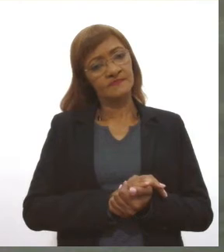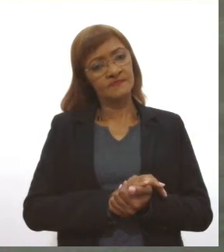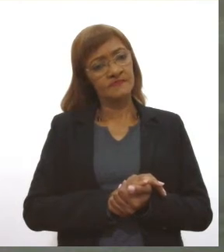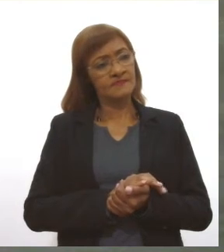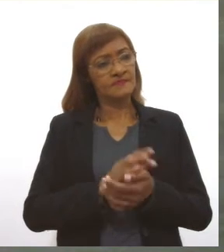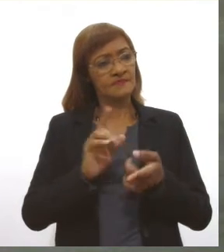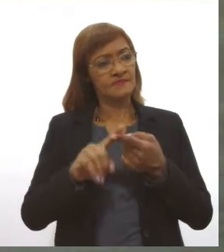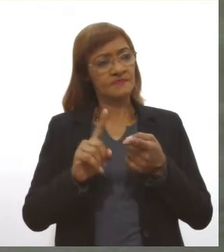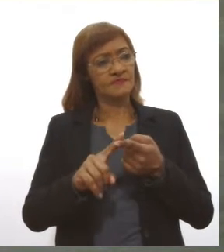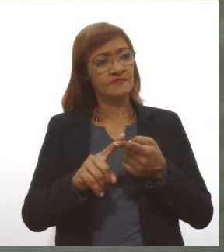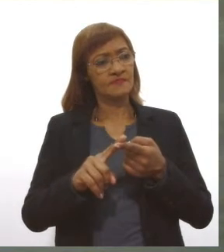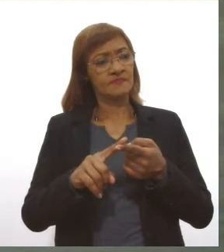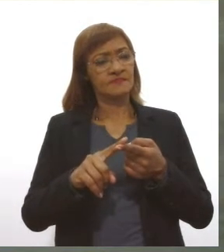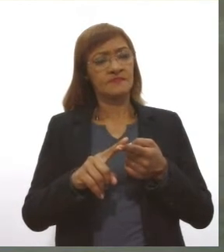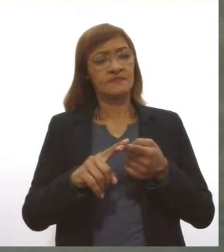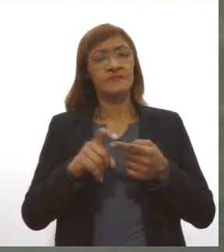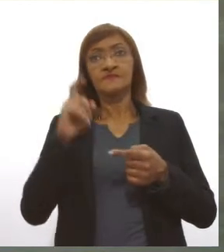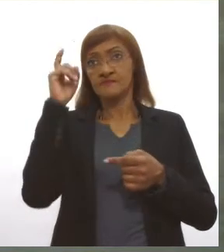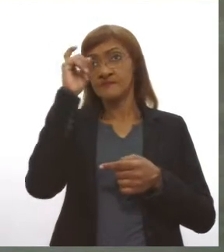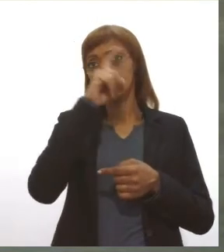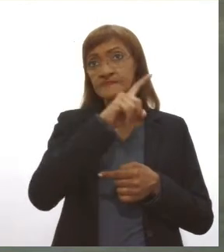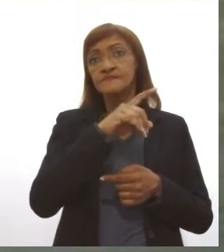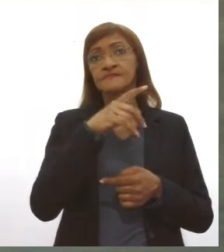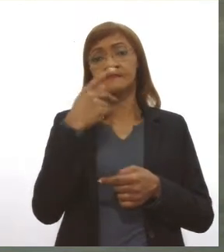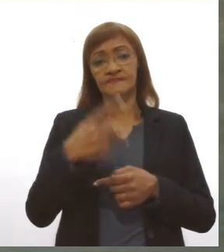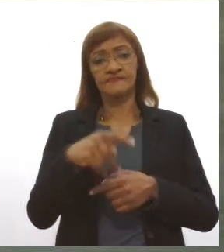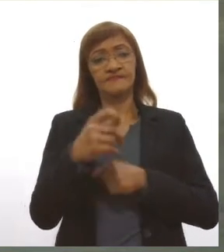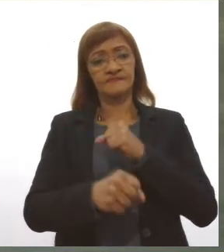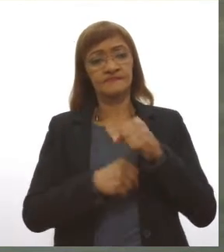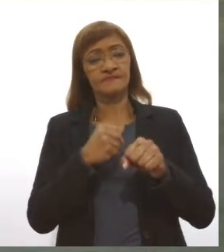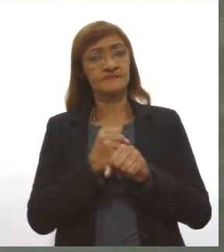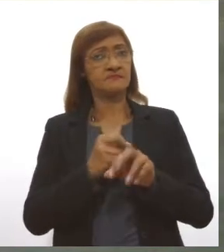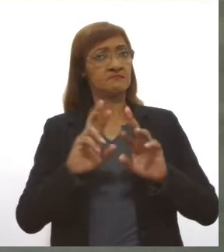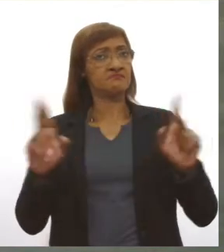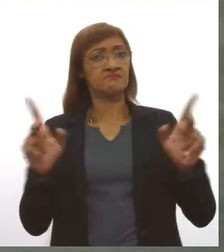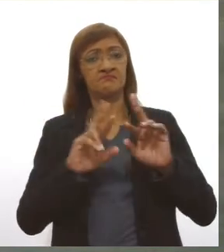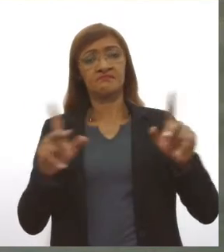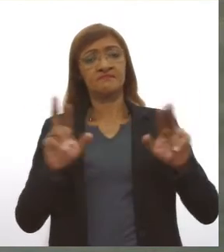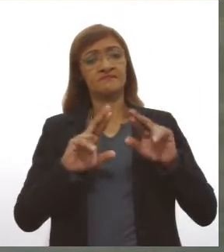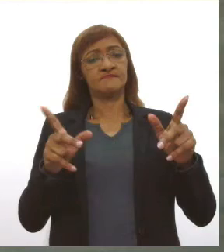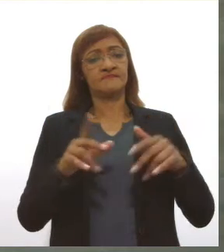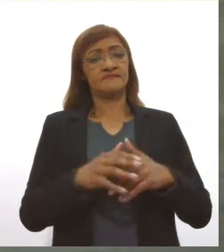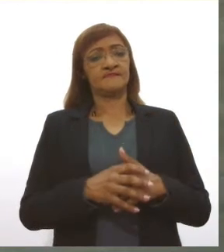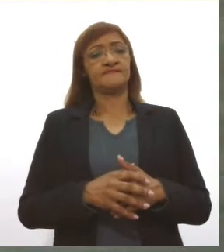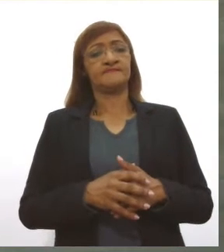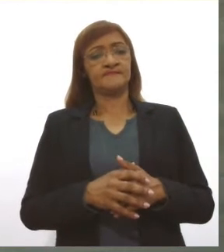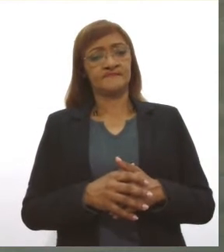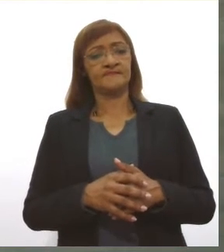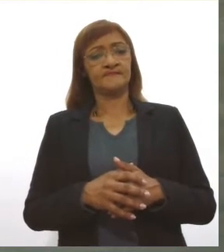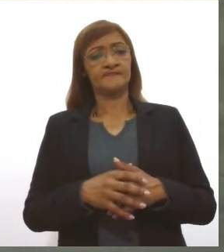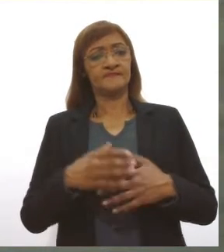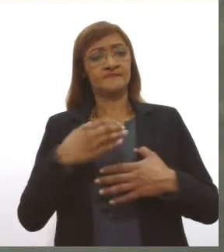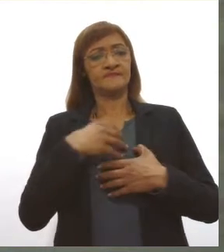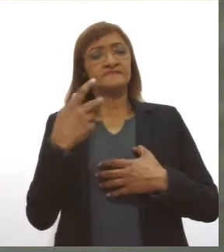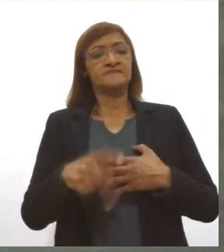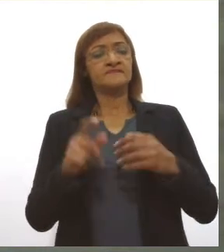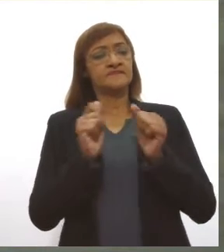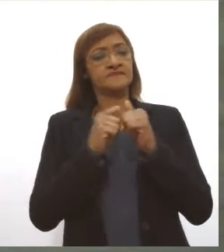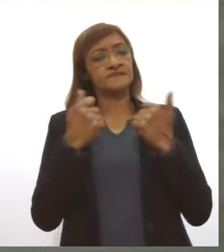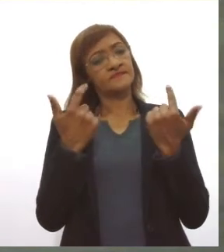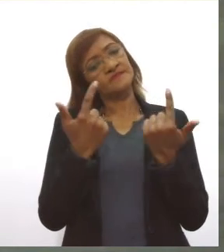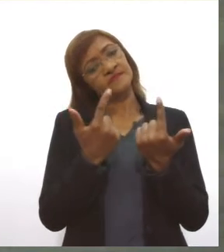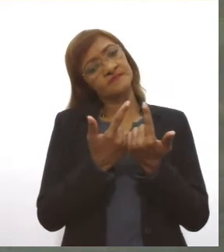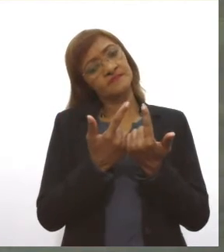realmente atípico, um pouco fora do comum, do que a gente passou no decorrer da história do Legislativo. E